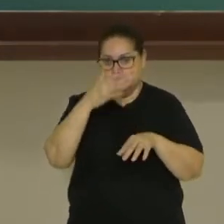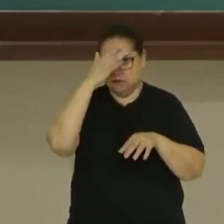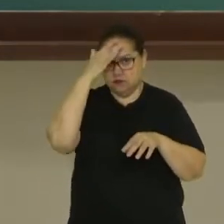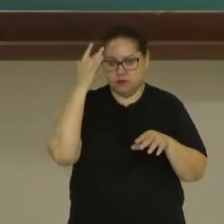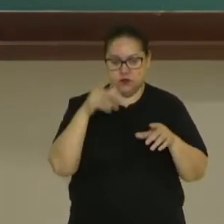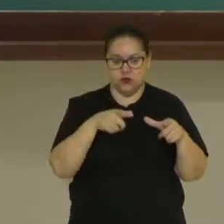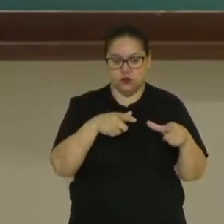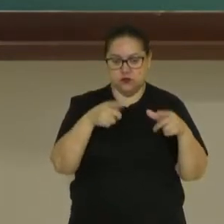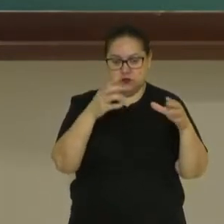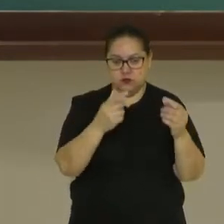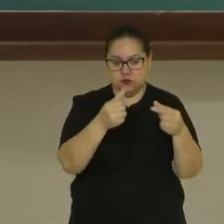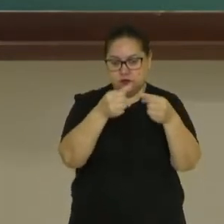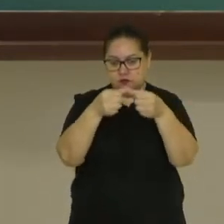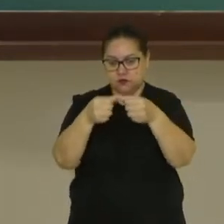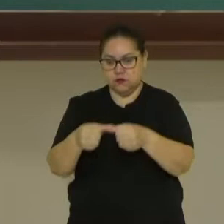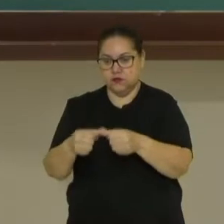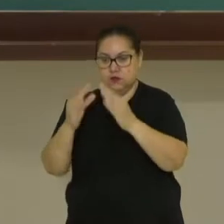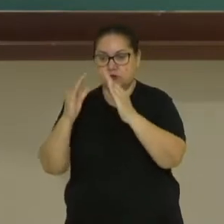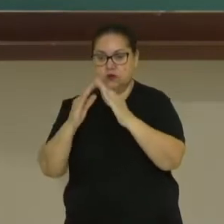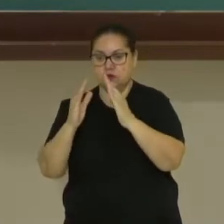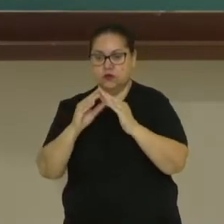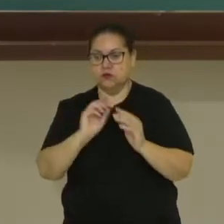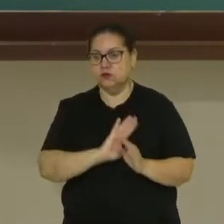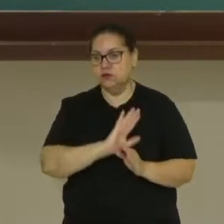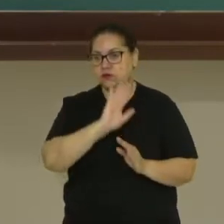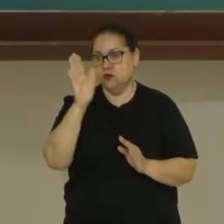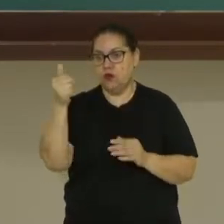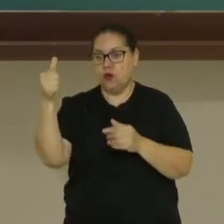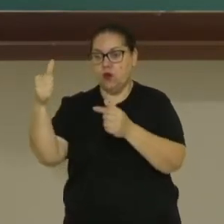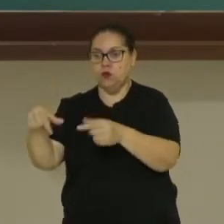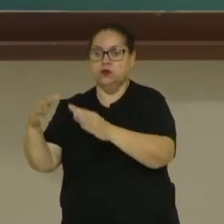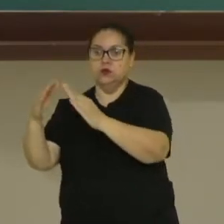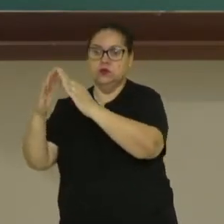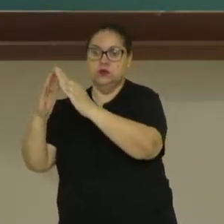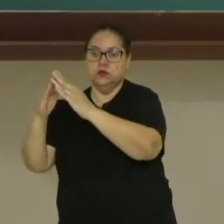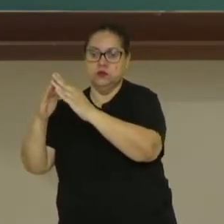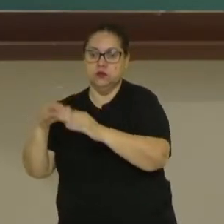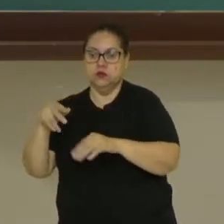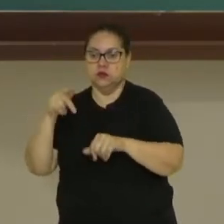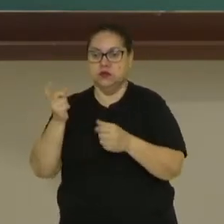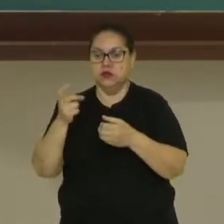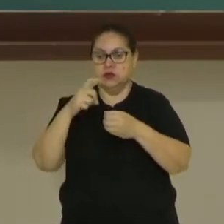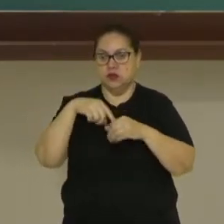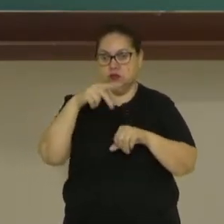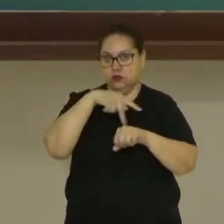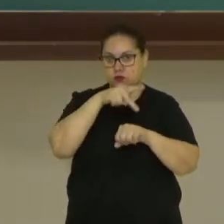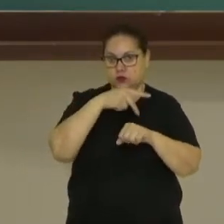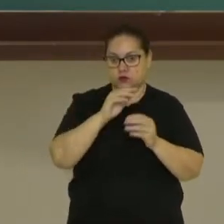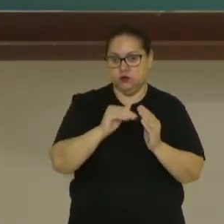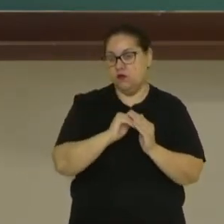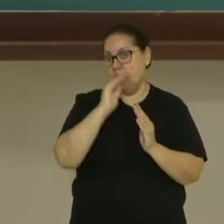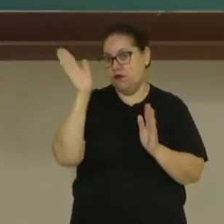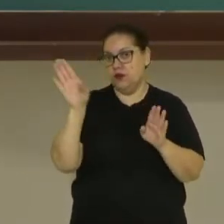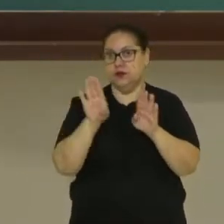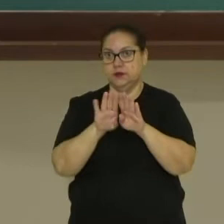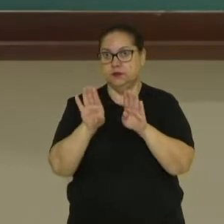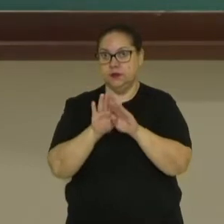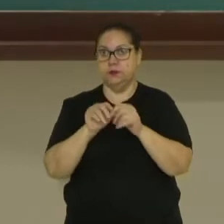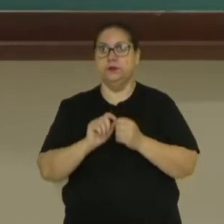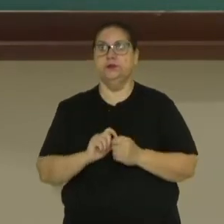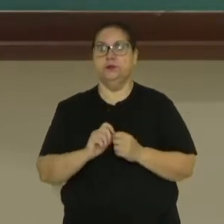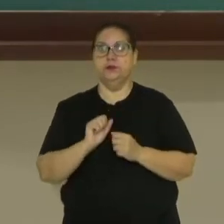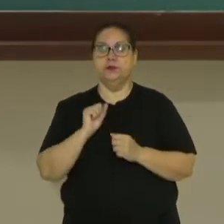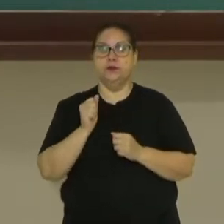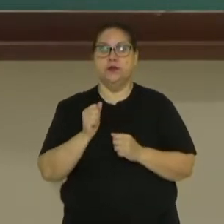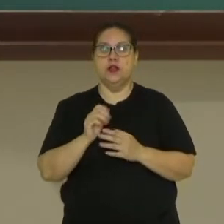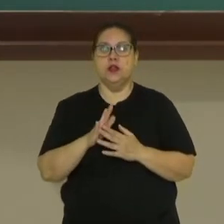fixando residência de um lugar em direção ao outro, tanto dentro do mesmo país, como também fora dele, tá bom? Muito